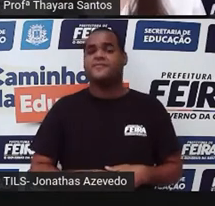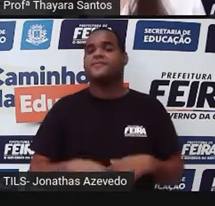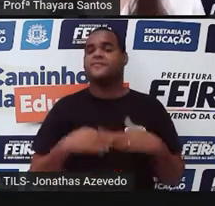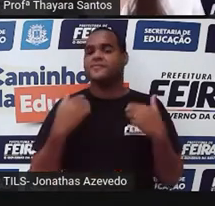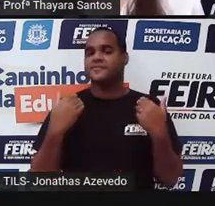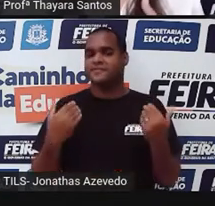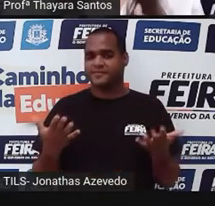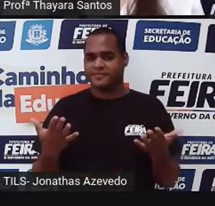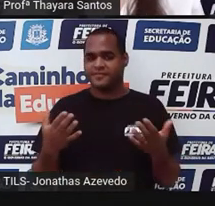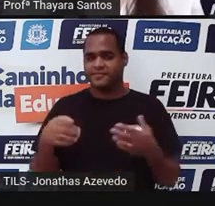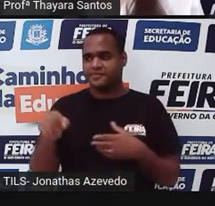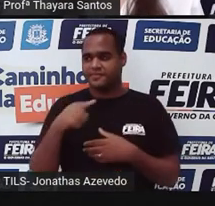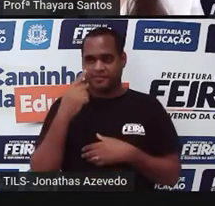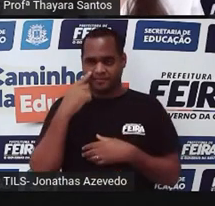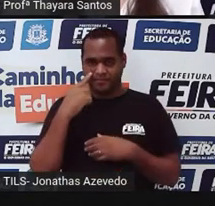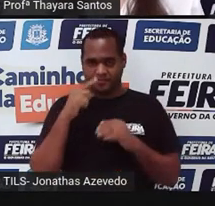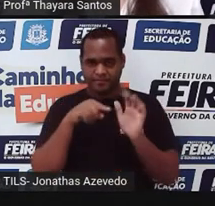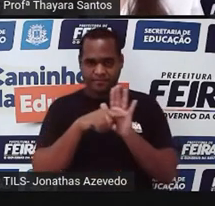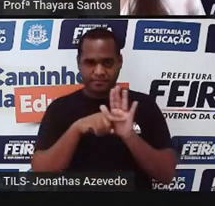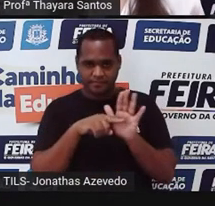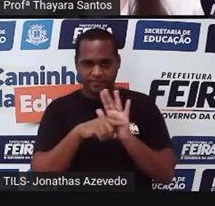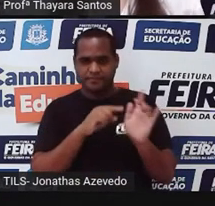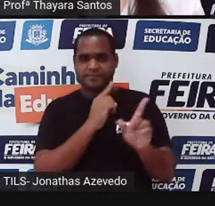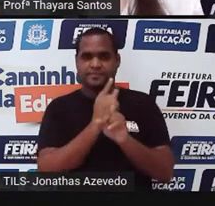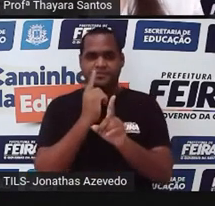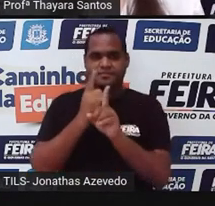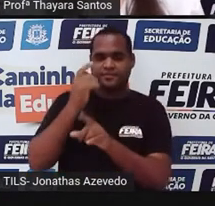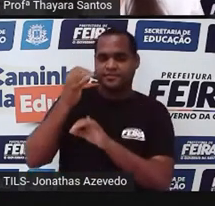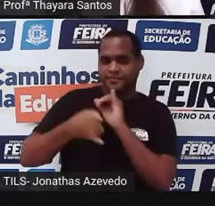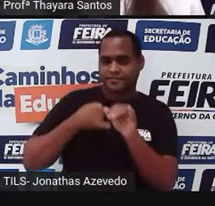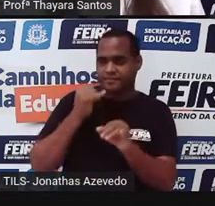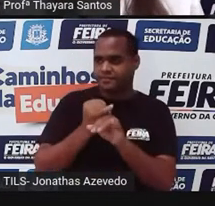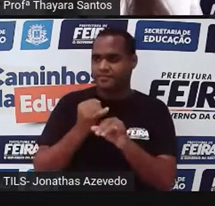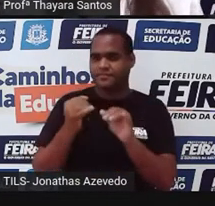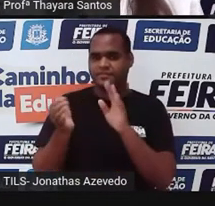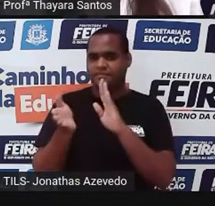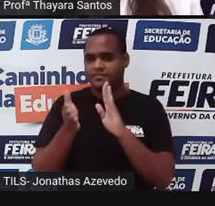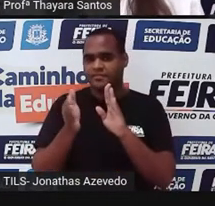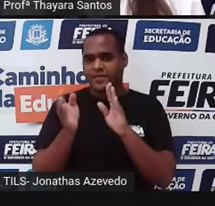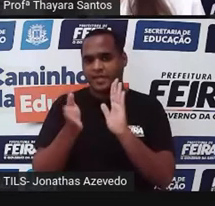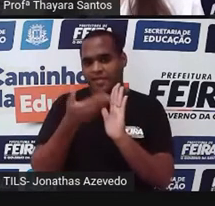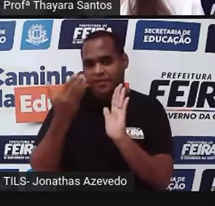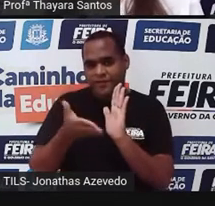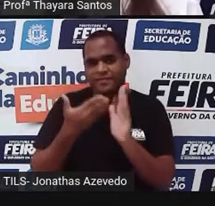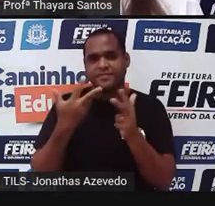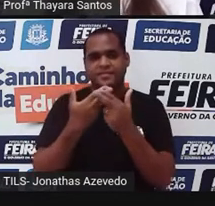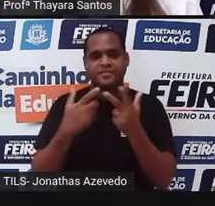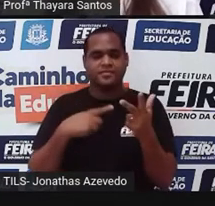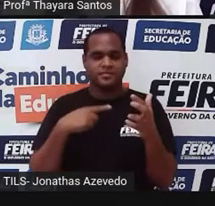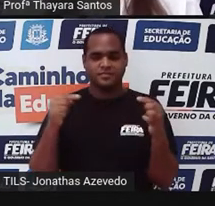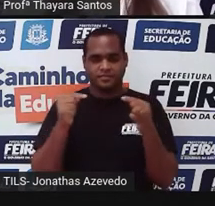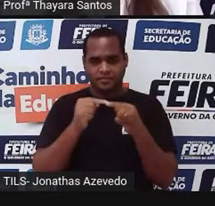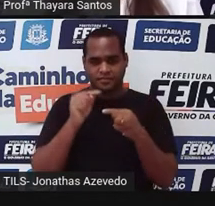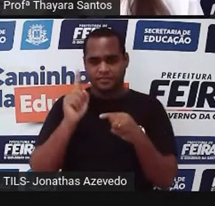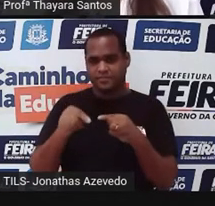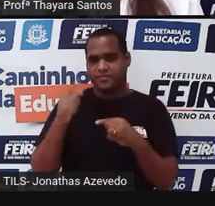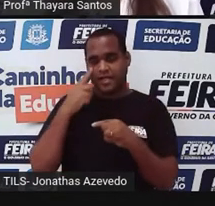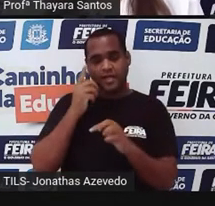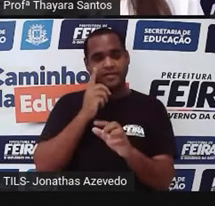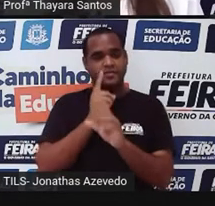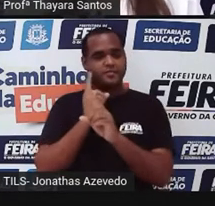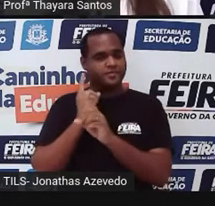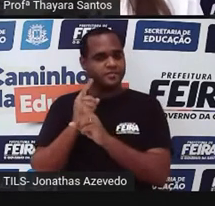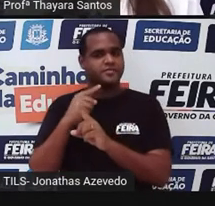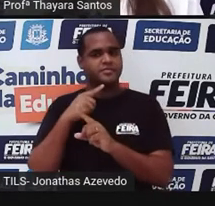Então, se a gente procura na internet, num livro, em qualquer lugar aí, uma definição de matéria, a gente vai encontrar isso que eu